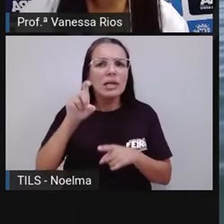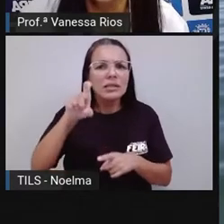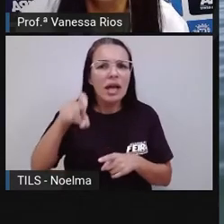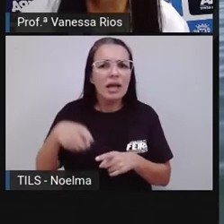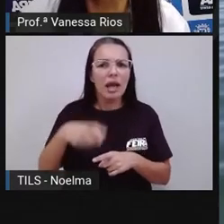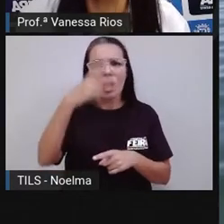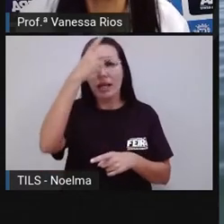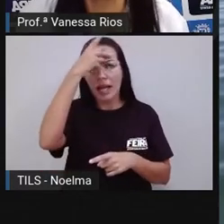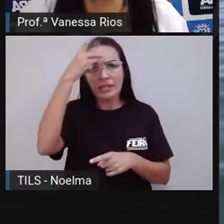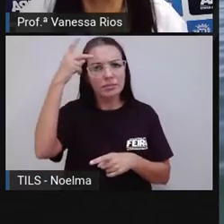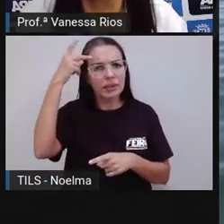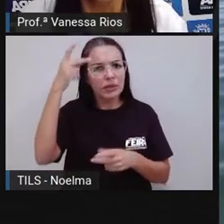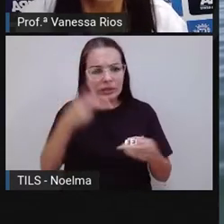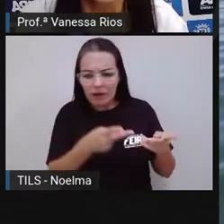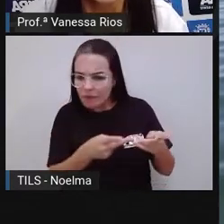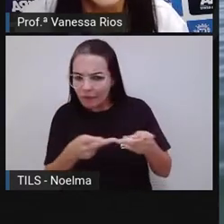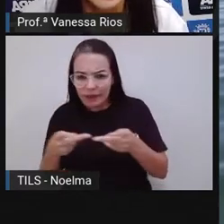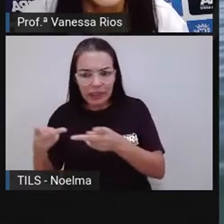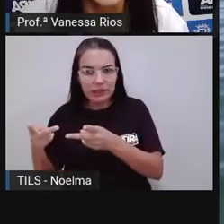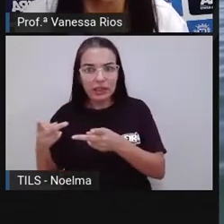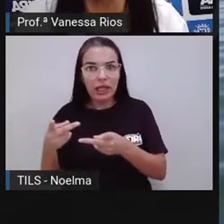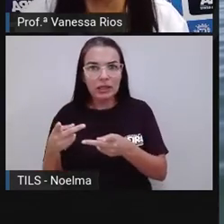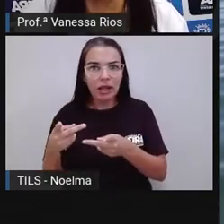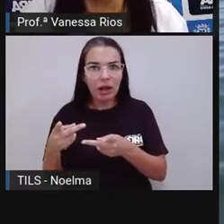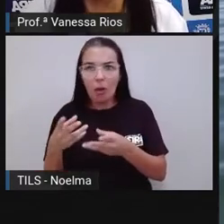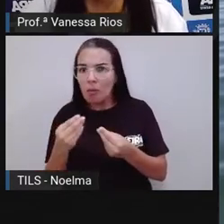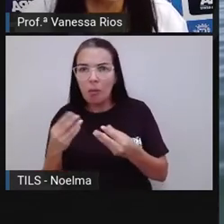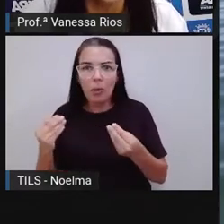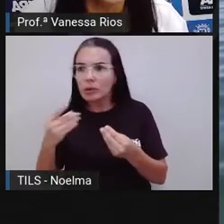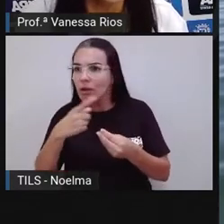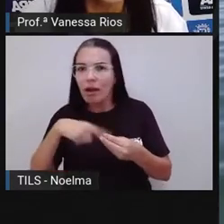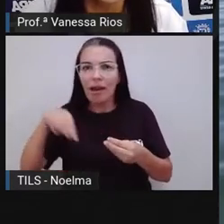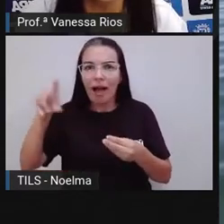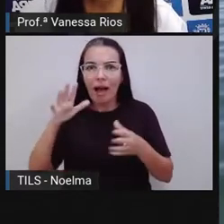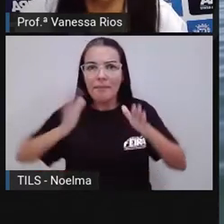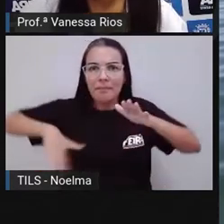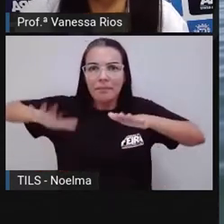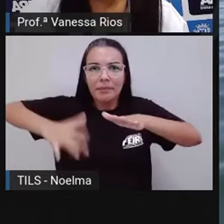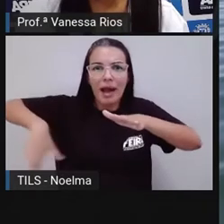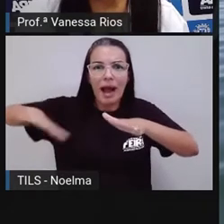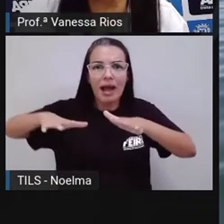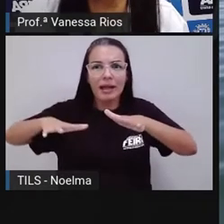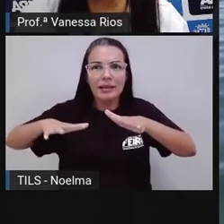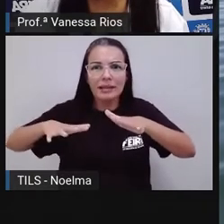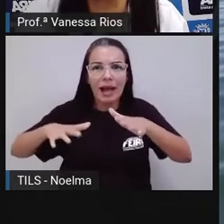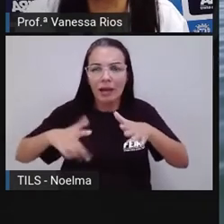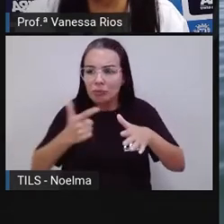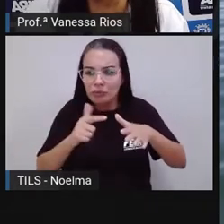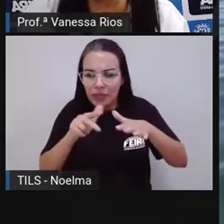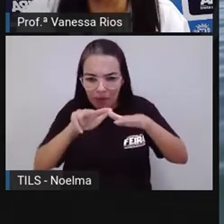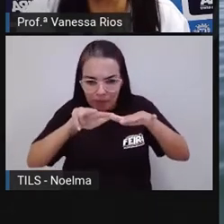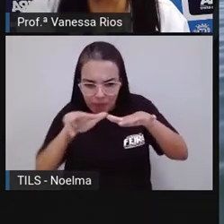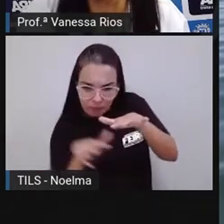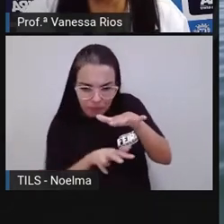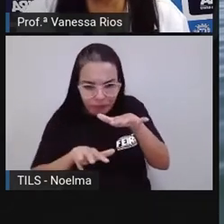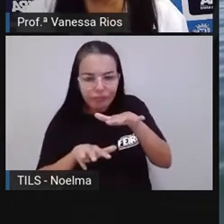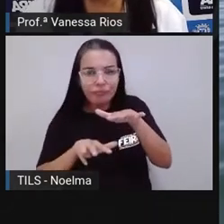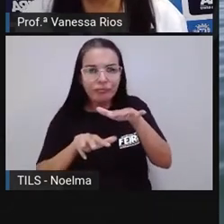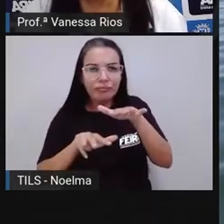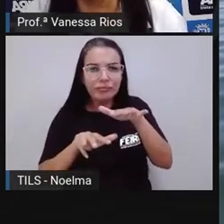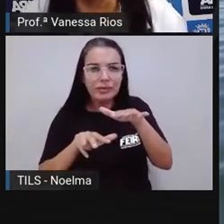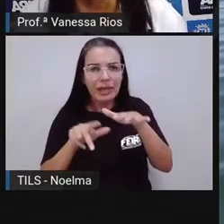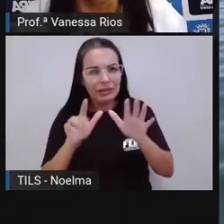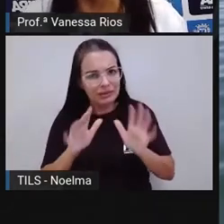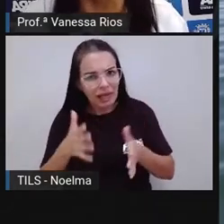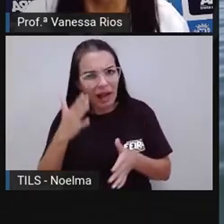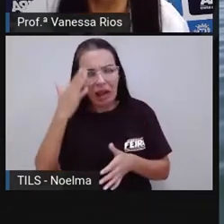pessoas que visitam tanto esse lugar, né? E procuram justamente por essa propriedade de não afundar. E será que elas